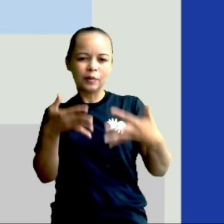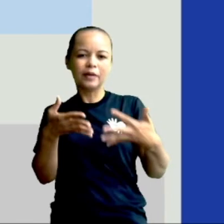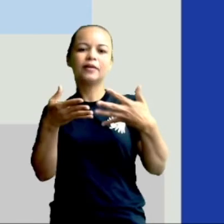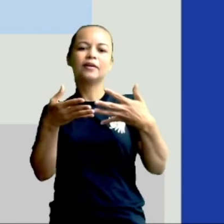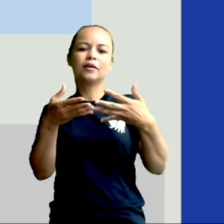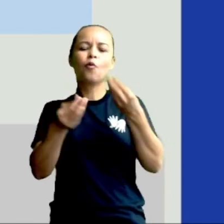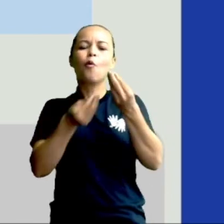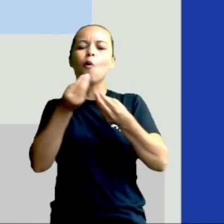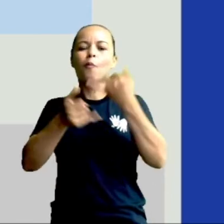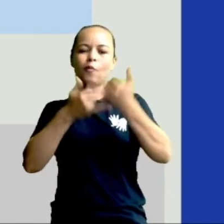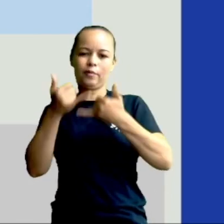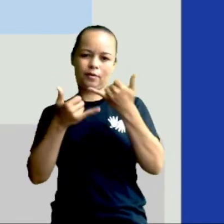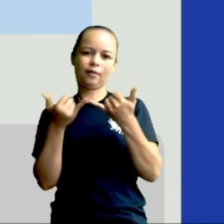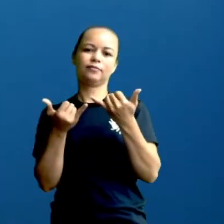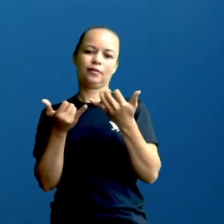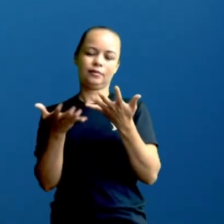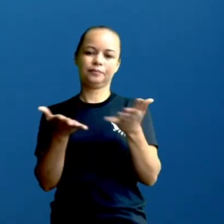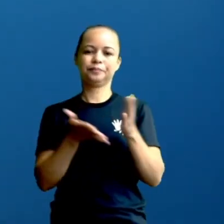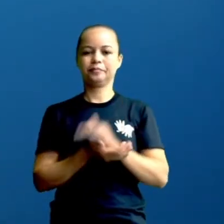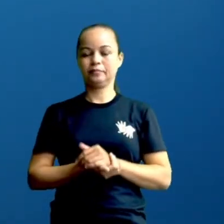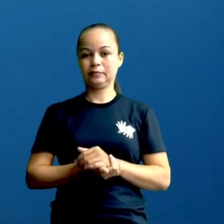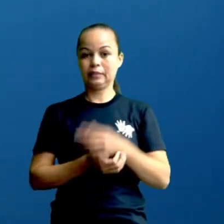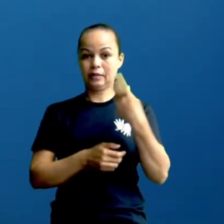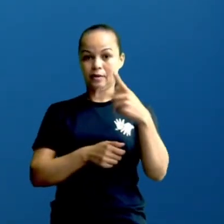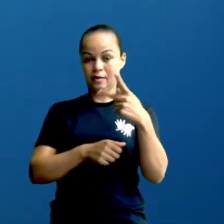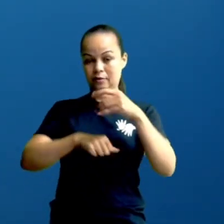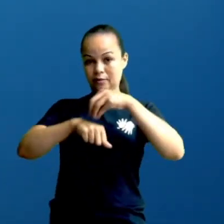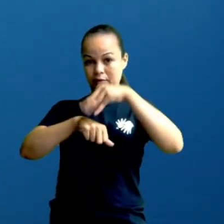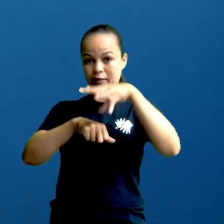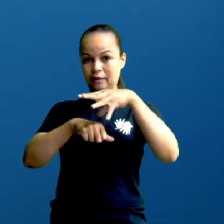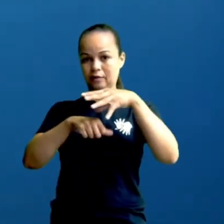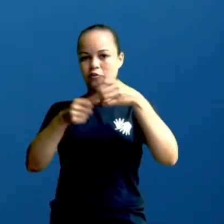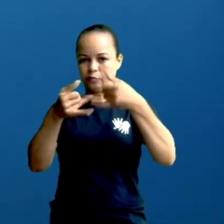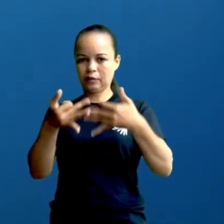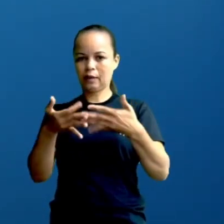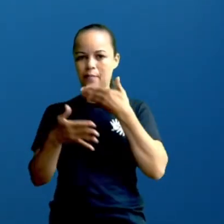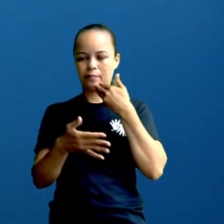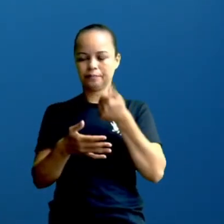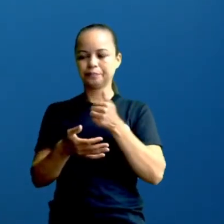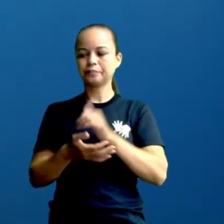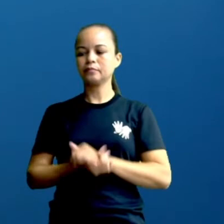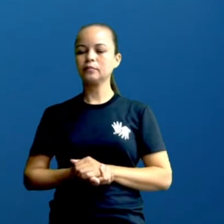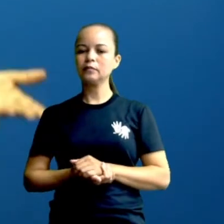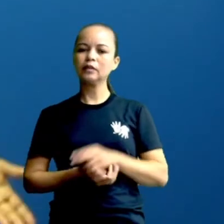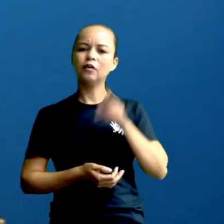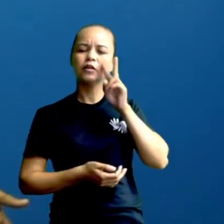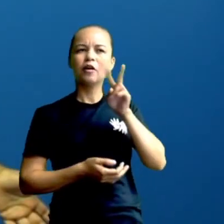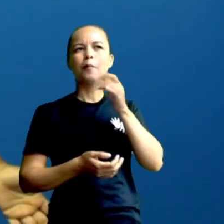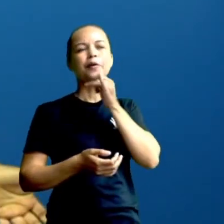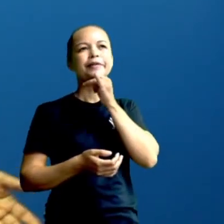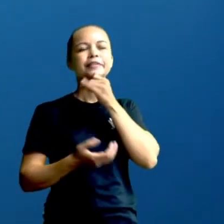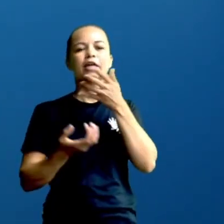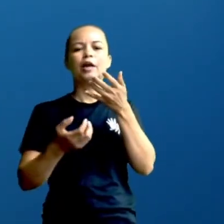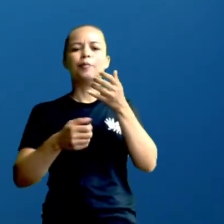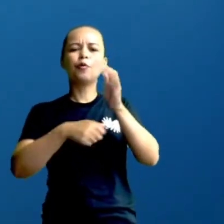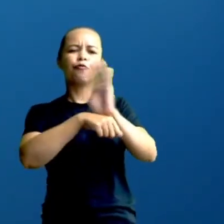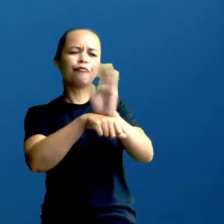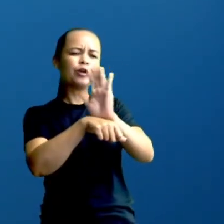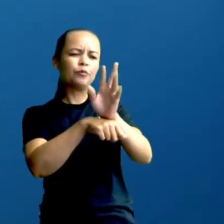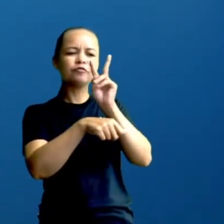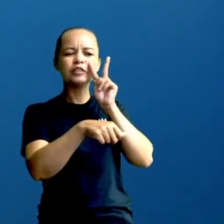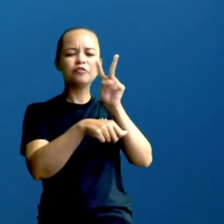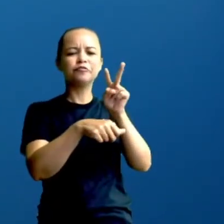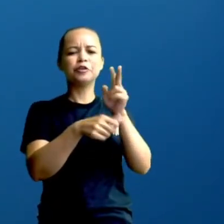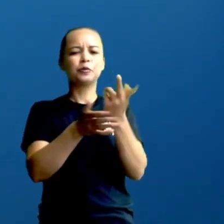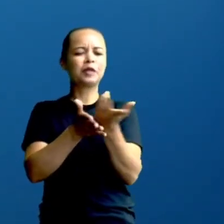brinca. Ó, essa quinta é o seguinte, deixa eu explicar melhor pra vocês. Vocês vão ver, sei lá, através de um filme que vocês assistiram, de algum